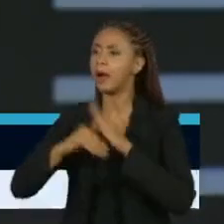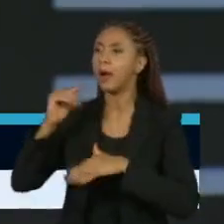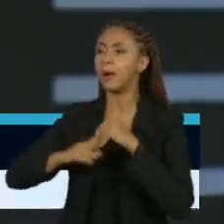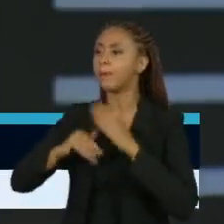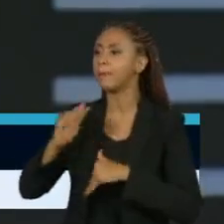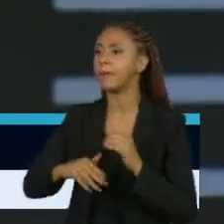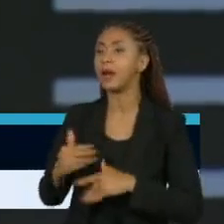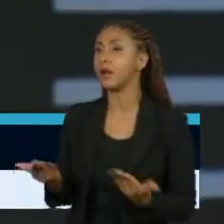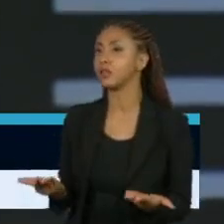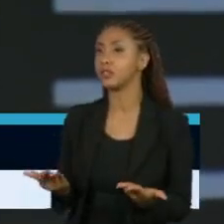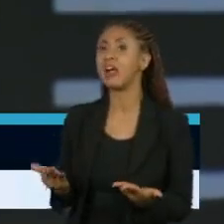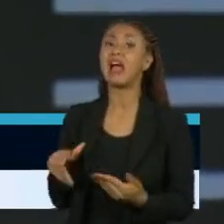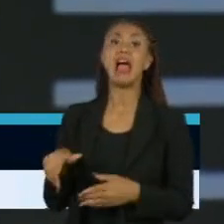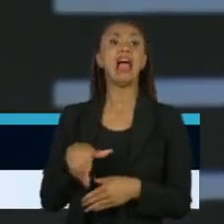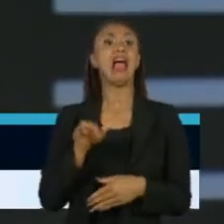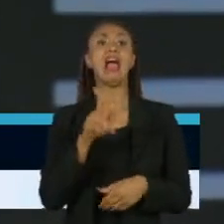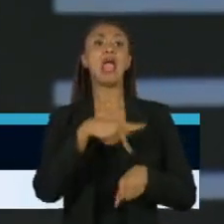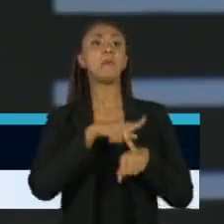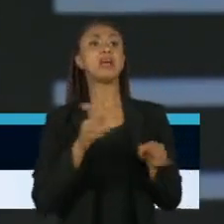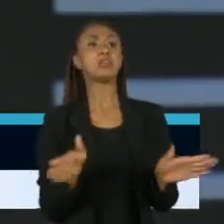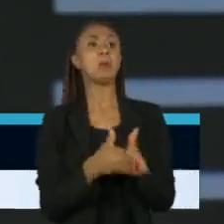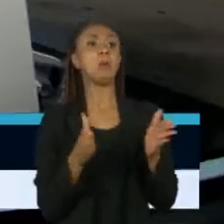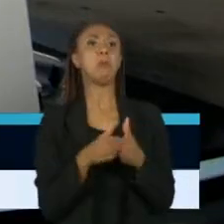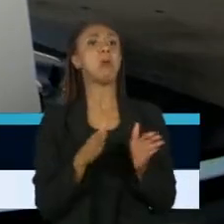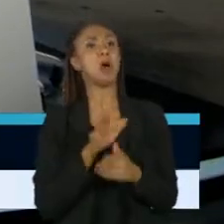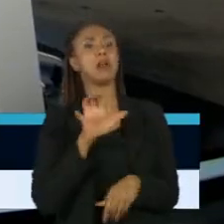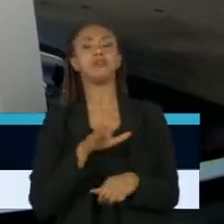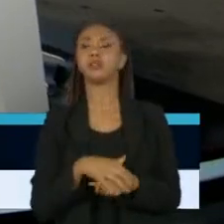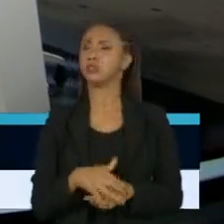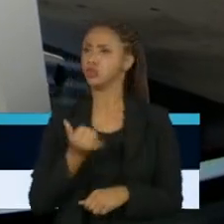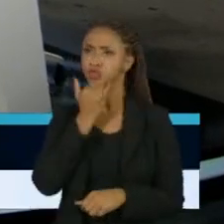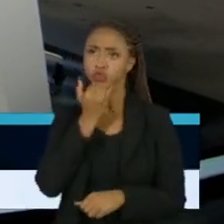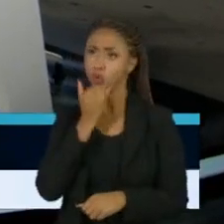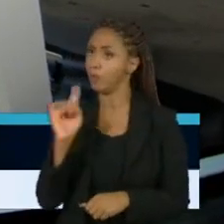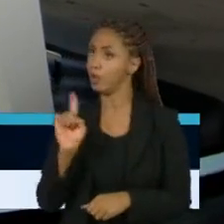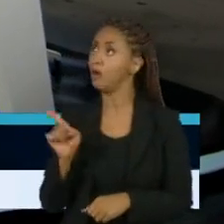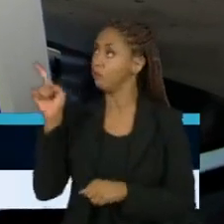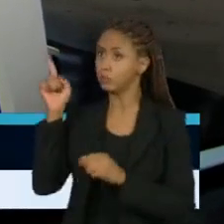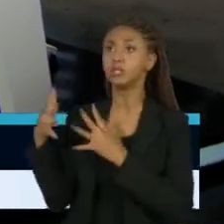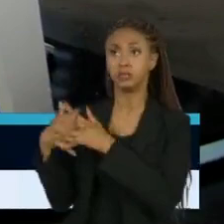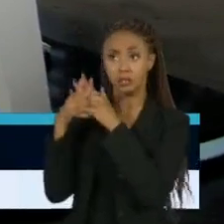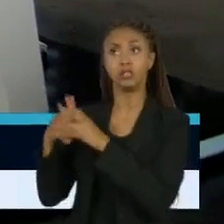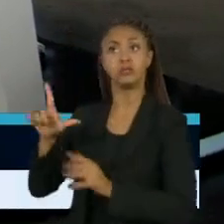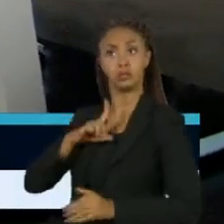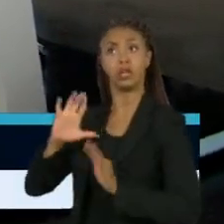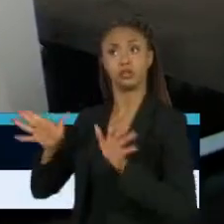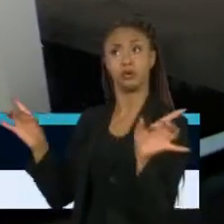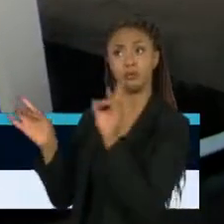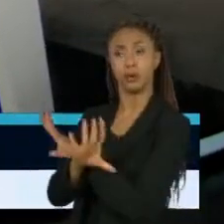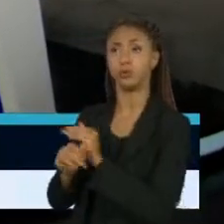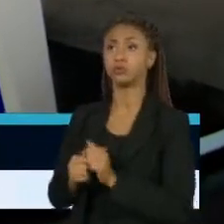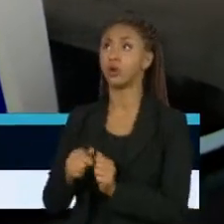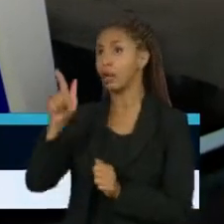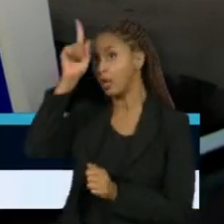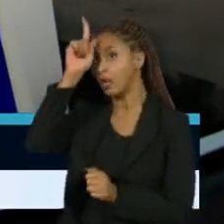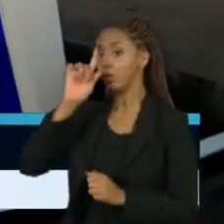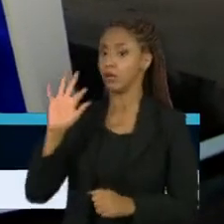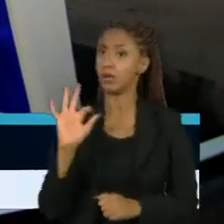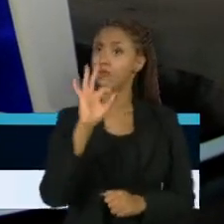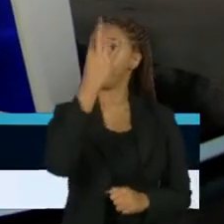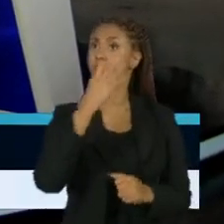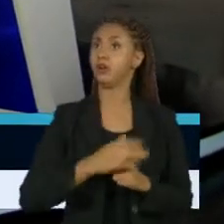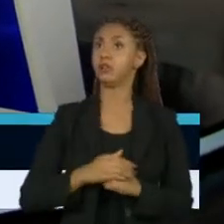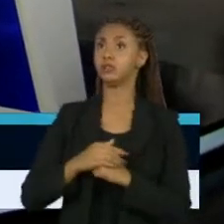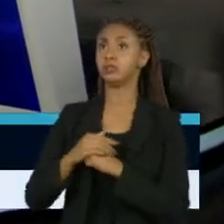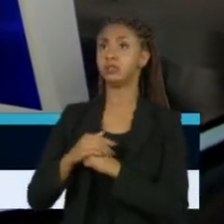muita gente diz isso é coisa de país pobre. Não, as maiores políticas de segurança alimentar do mundo estão nos Estados Unidos, estão na França, estão na Alemanha, estão na Inglaterra,